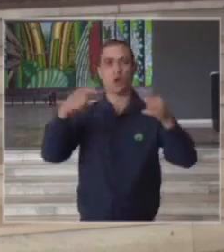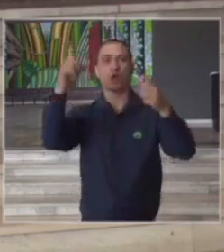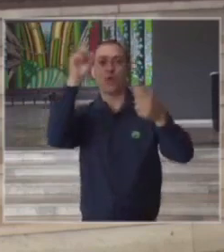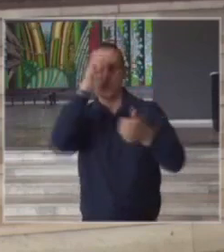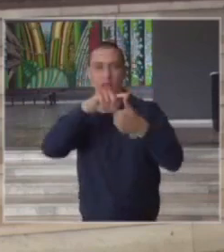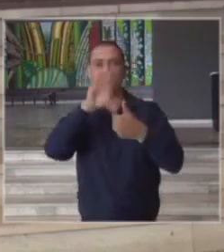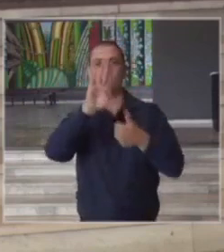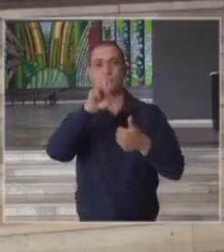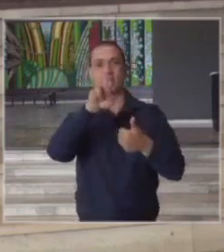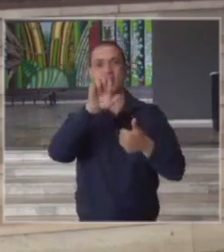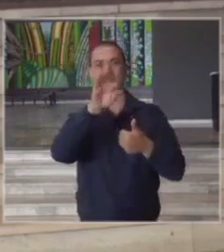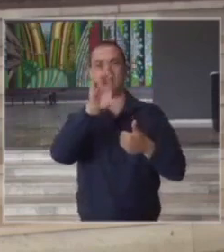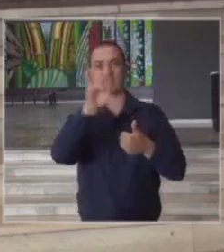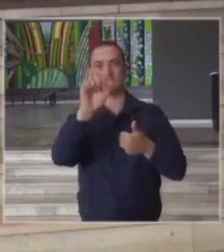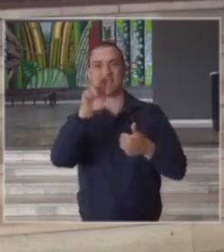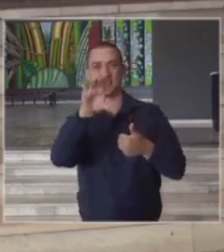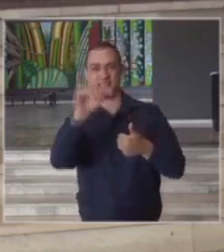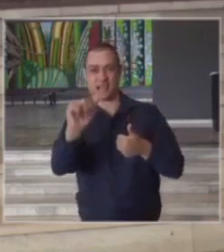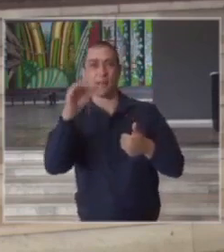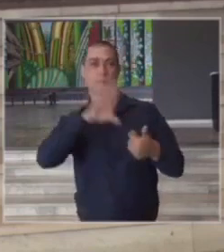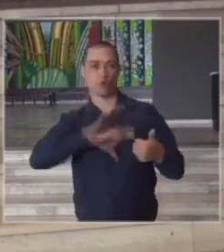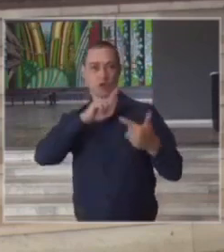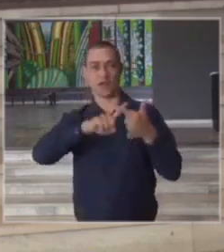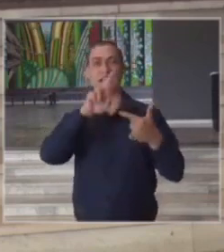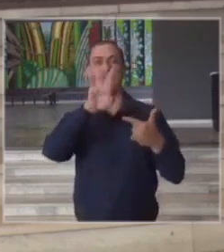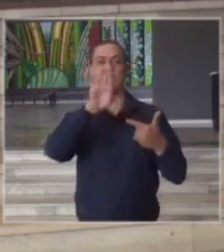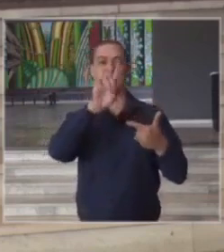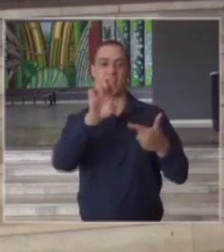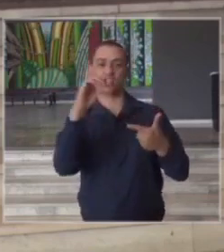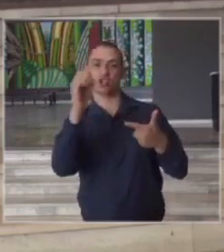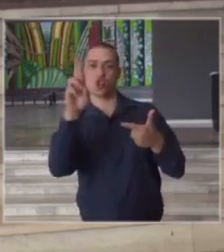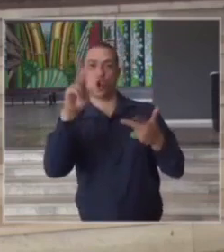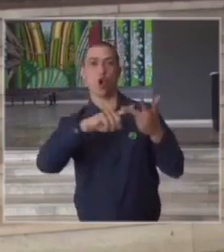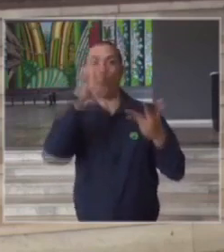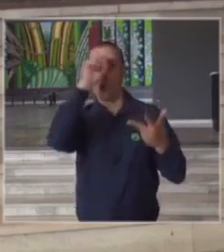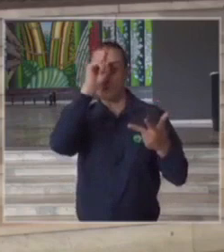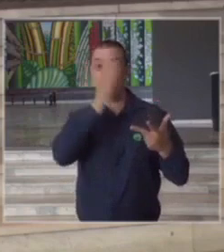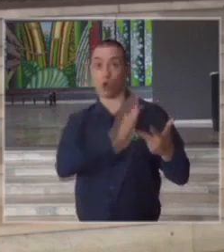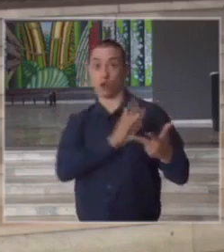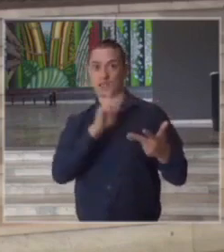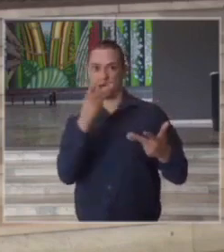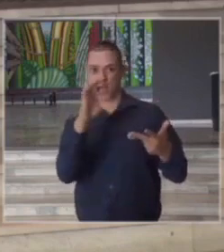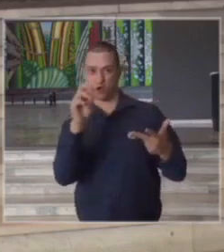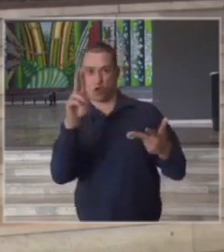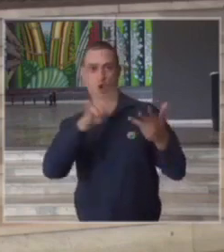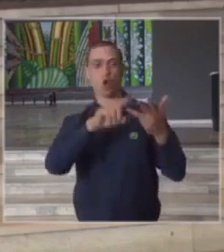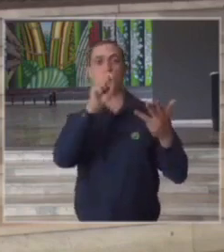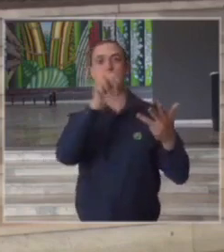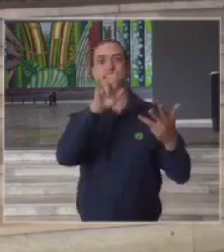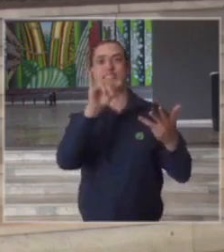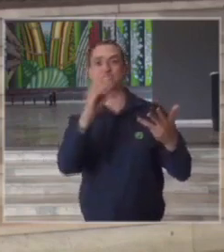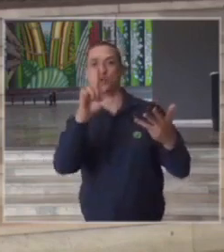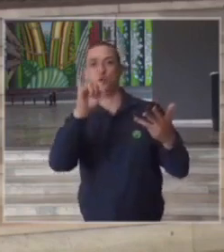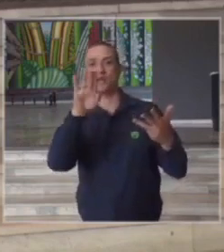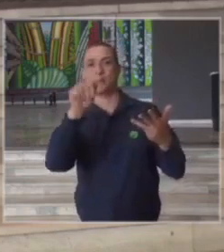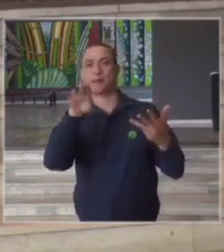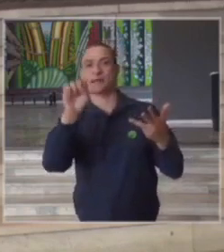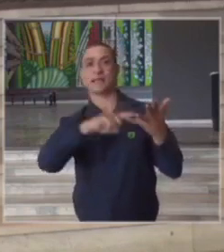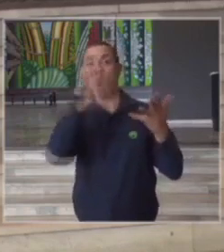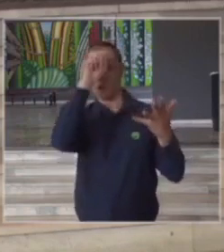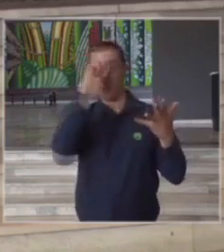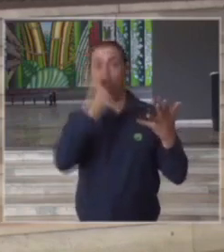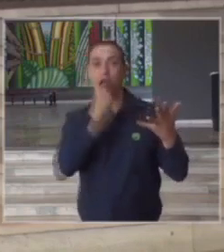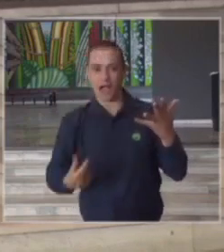portuguesa Redidor o Hospital do Coração Agacor Hospital Cirilibonês Hospital Albert Einstein